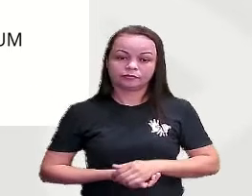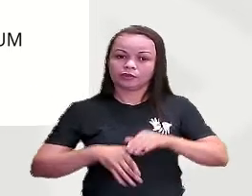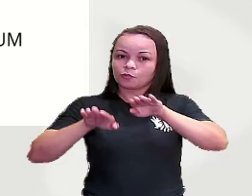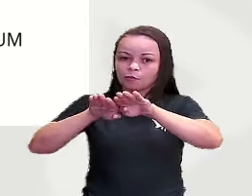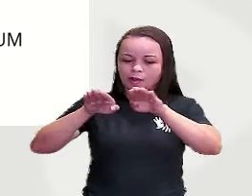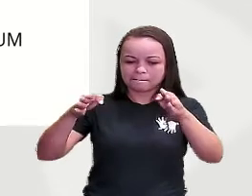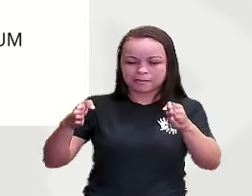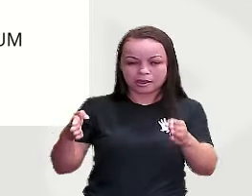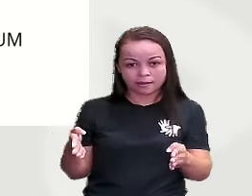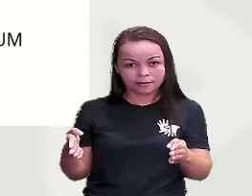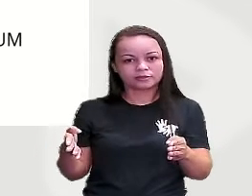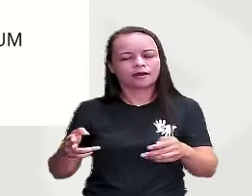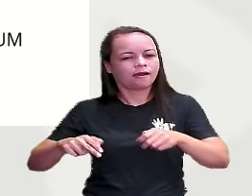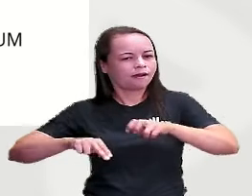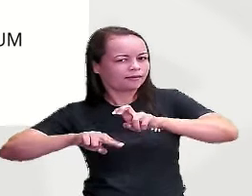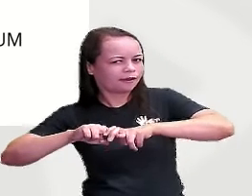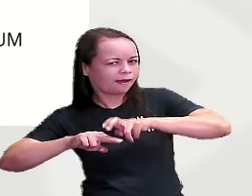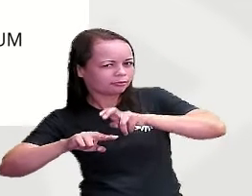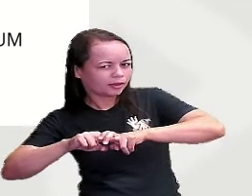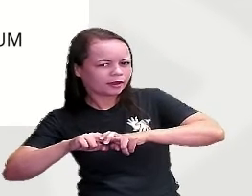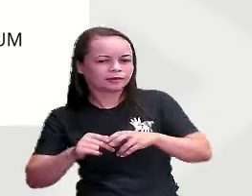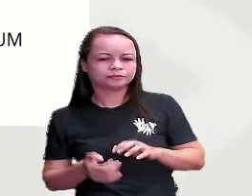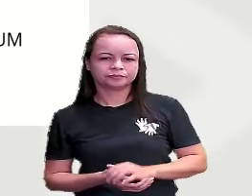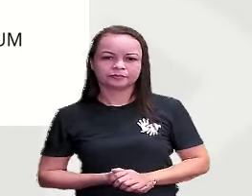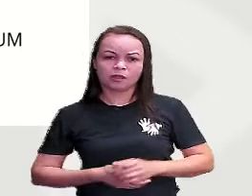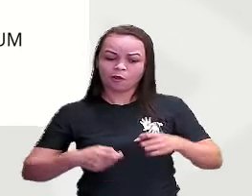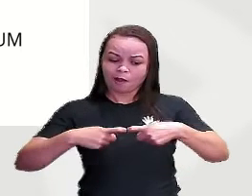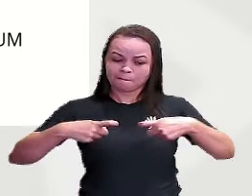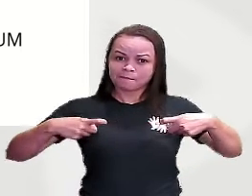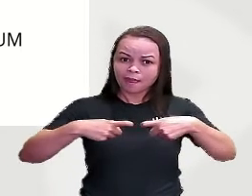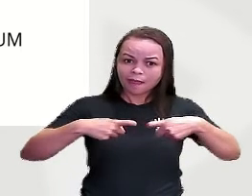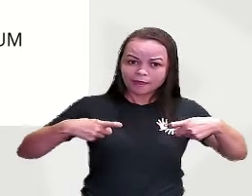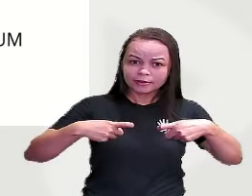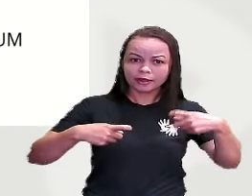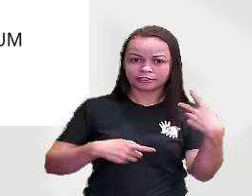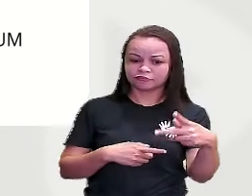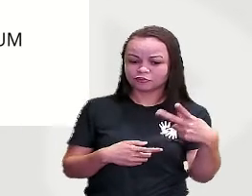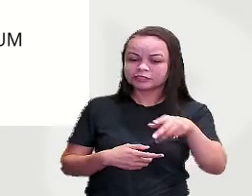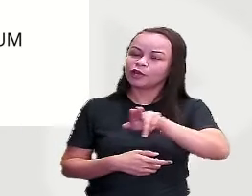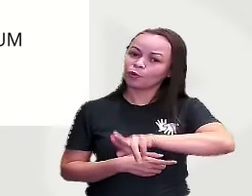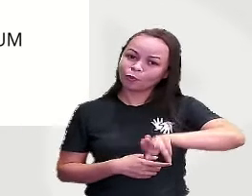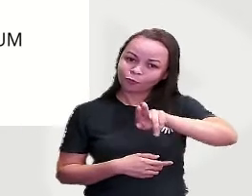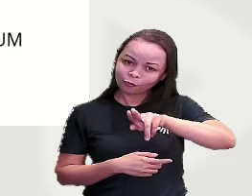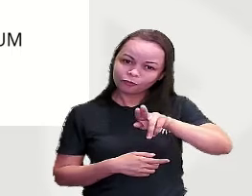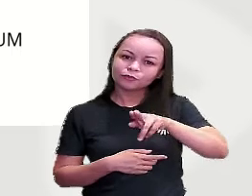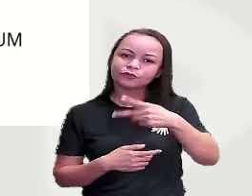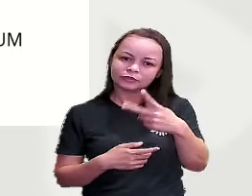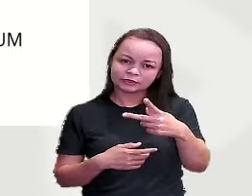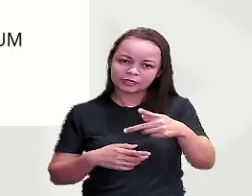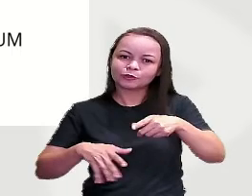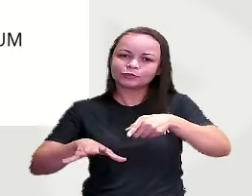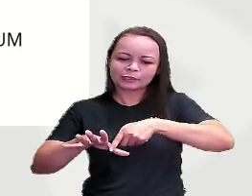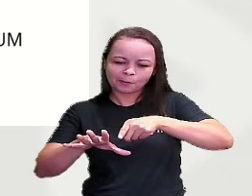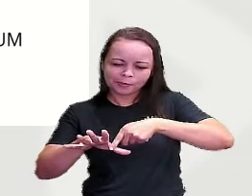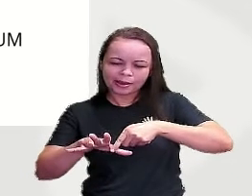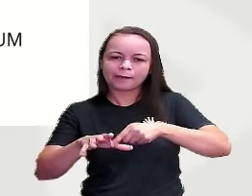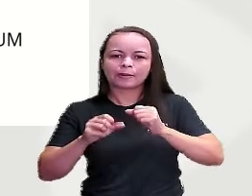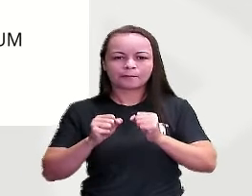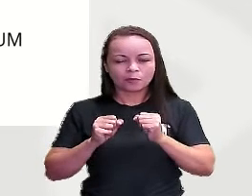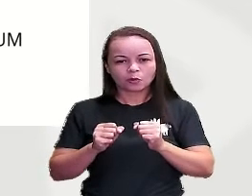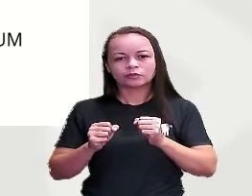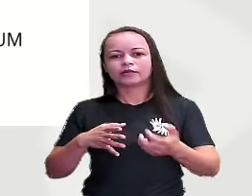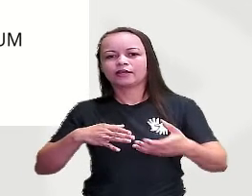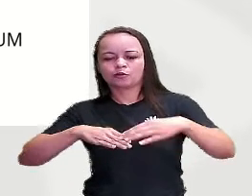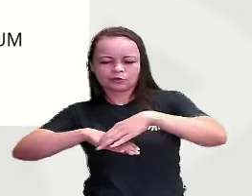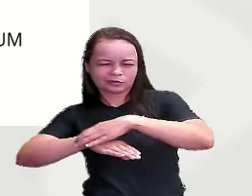A cadeira Olha a meia que você coloca aí No seu pezinho Para poder calçar o sapato Para poder